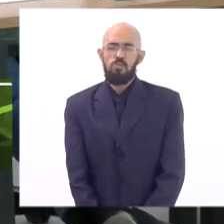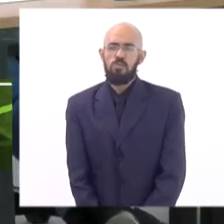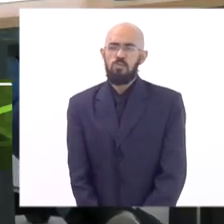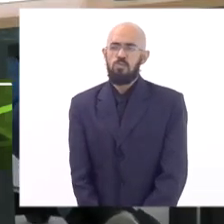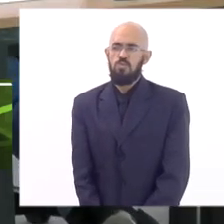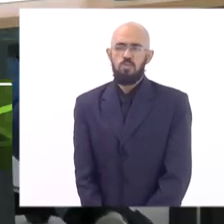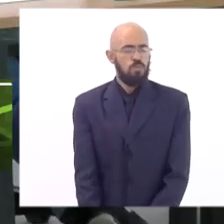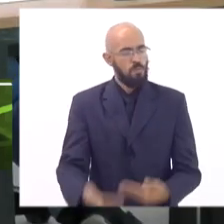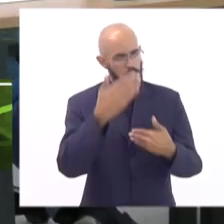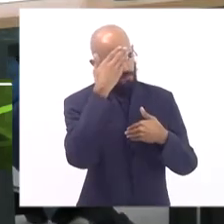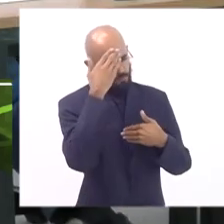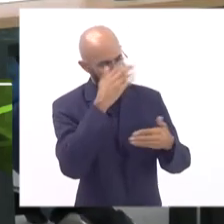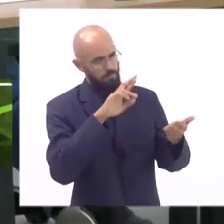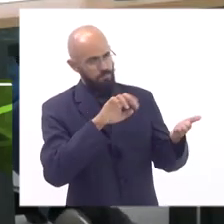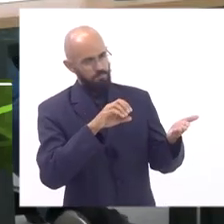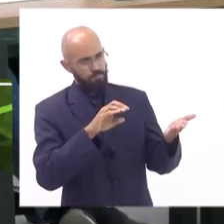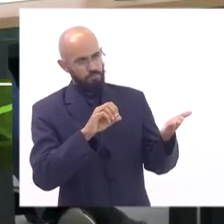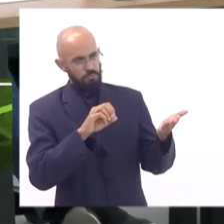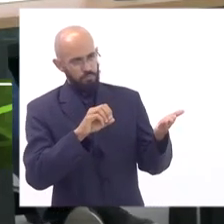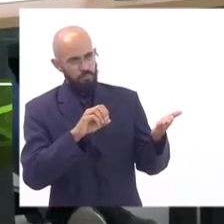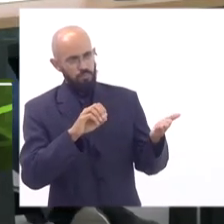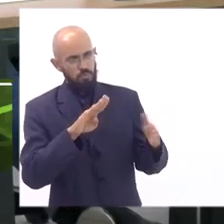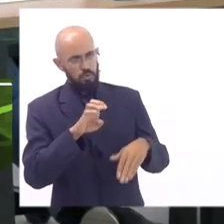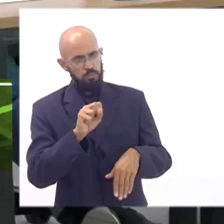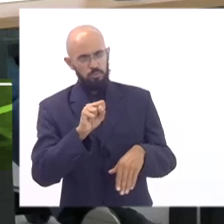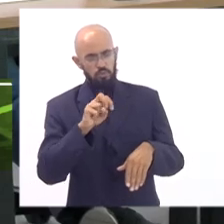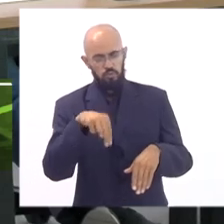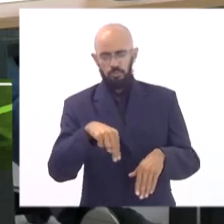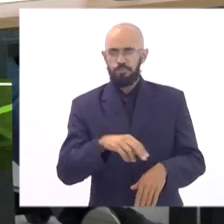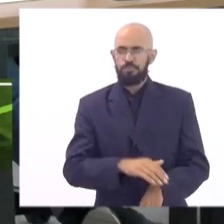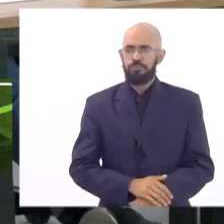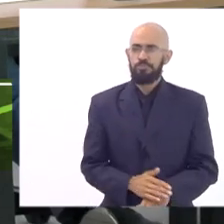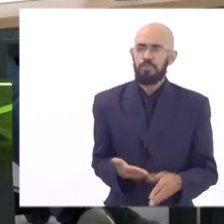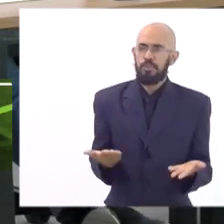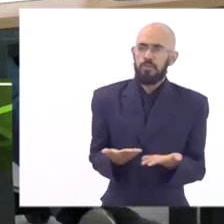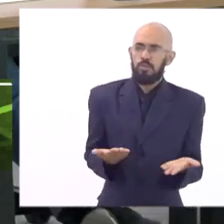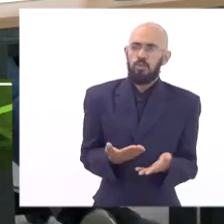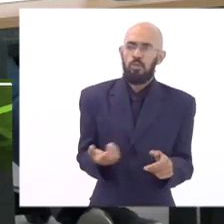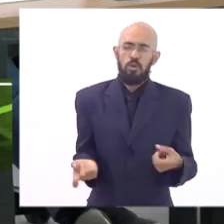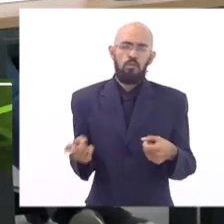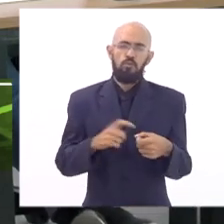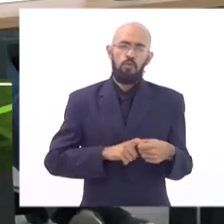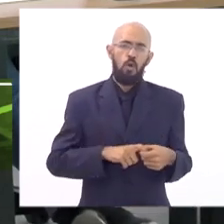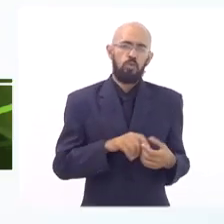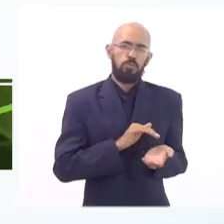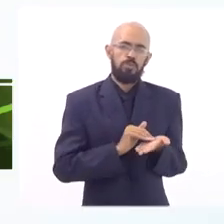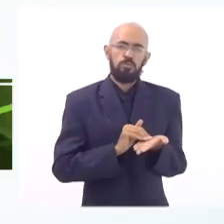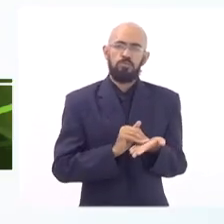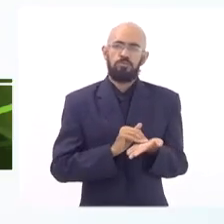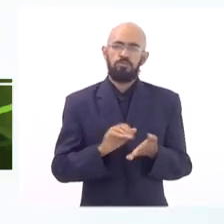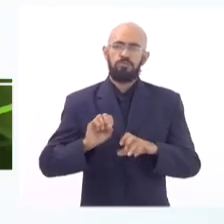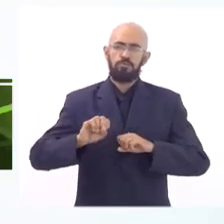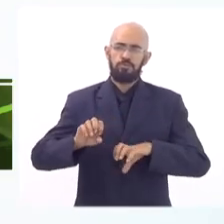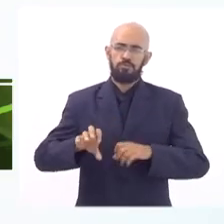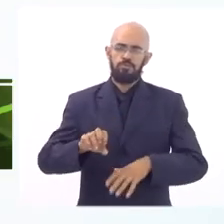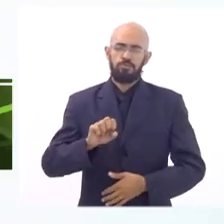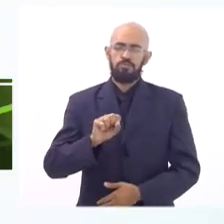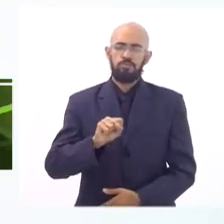Obrigado Robson então agora repasso aí a palavra Seduc com essa